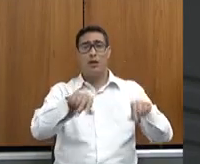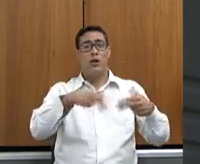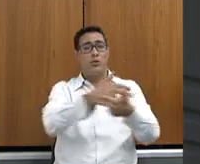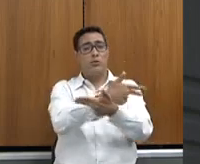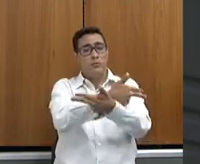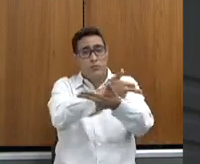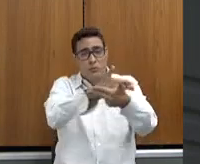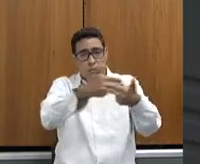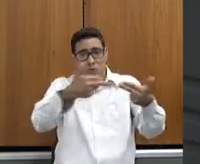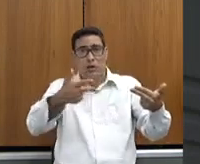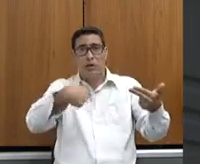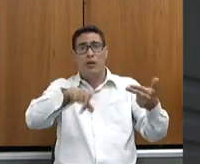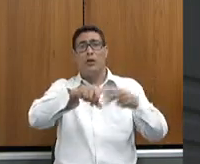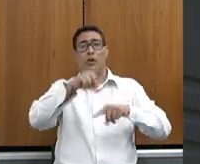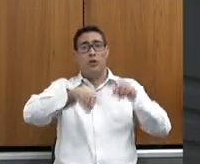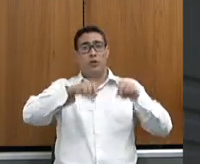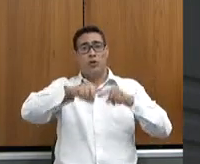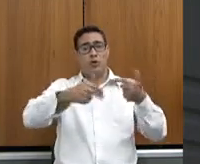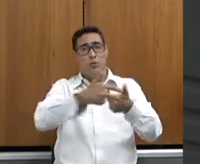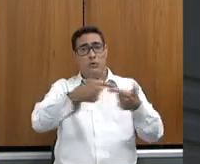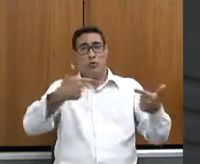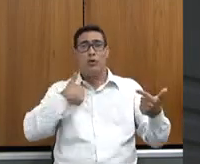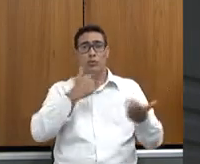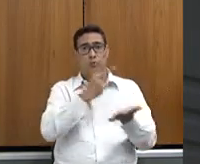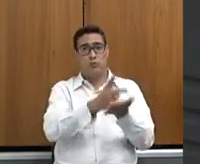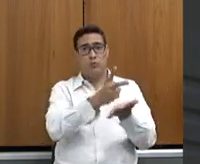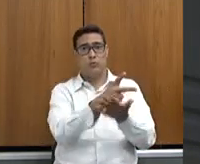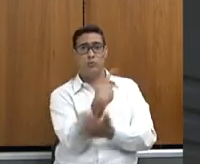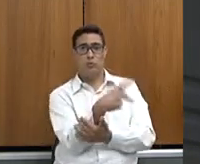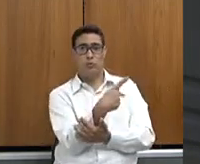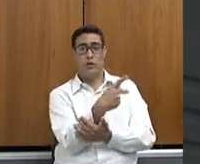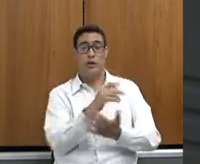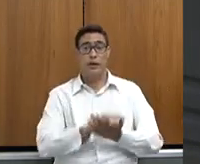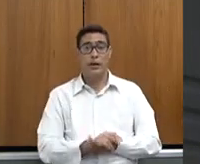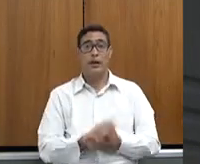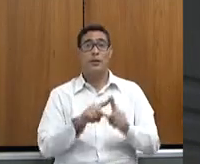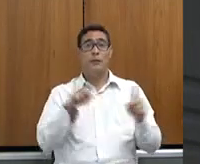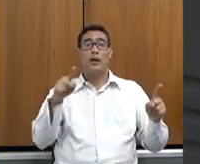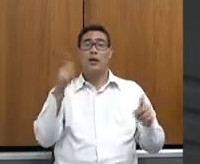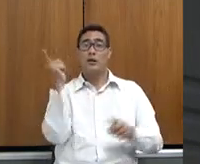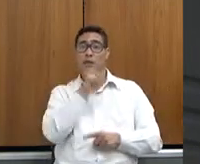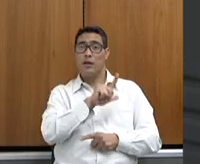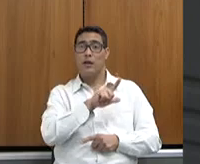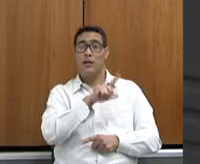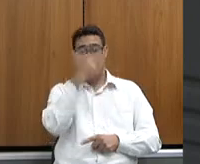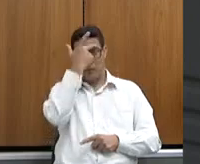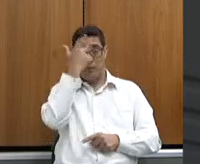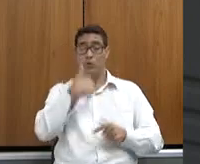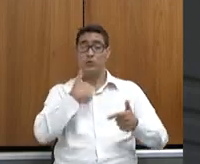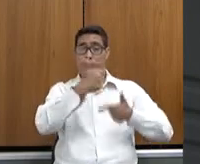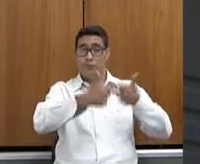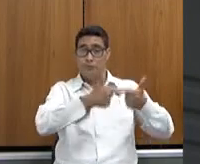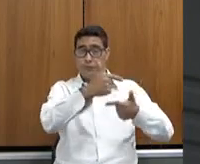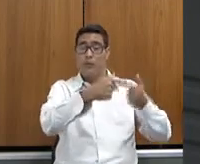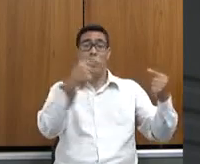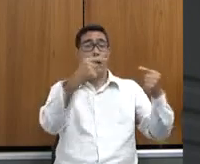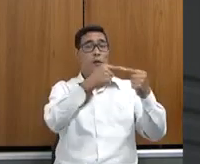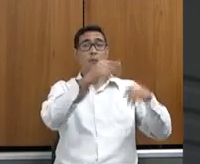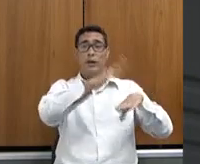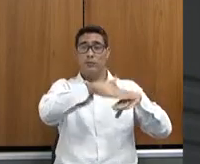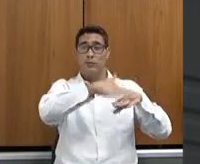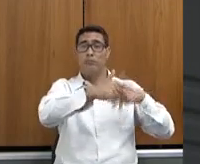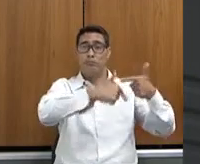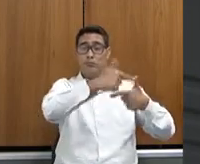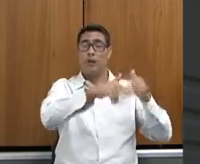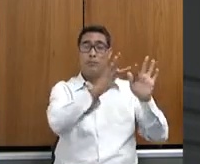produtor está continuando na atividade aqui. Mas a gente sabe que quem resiste é só os pequenos que vivem da mão de obra familiar mesmo os muito